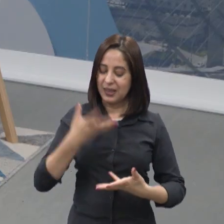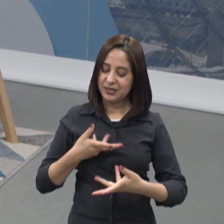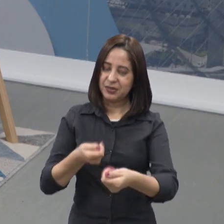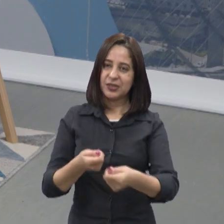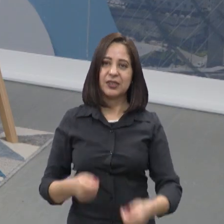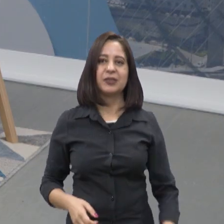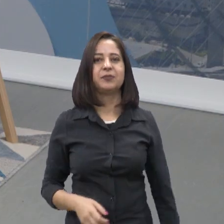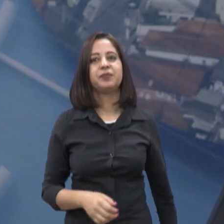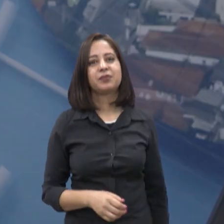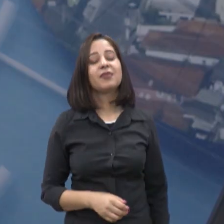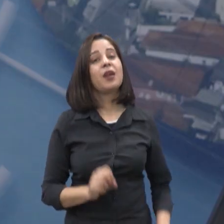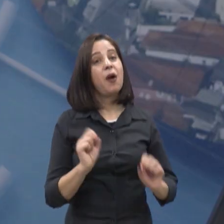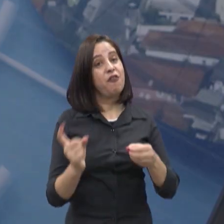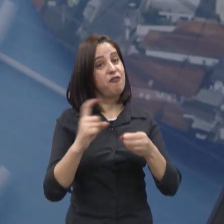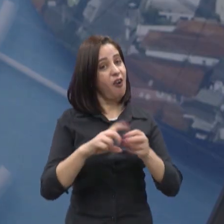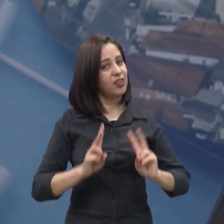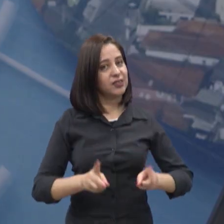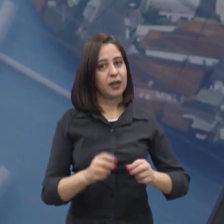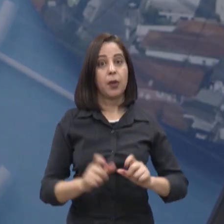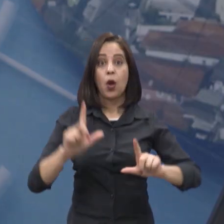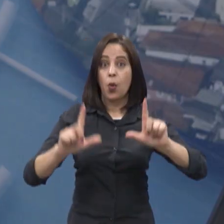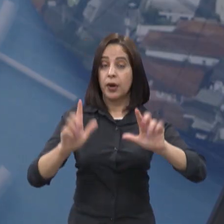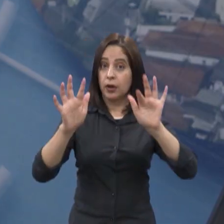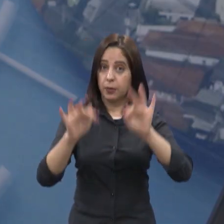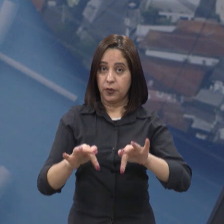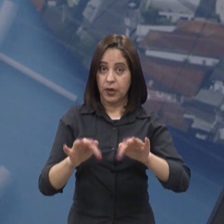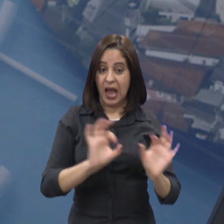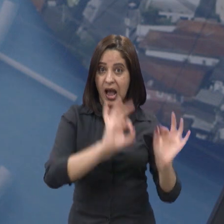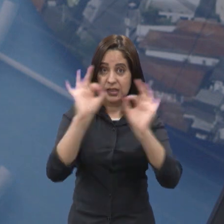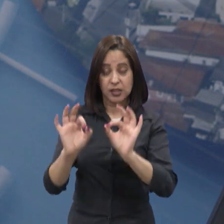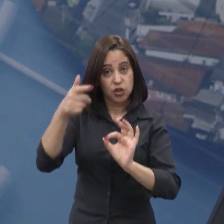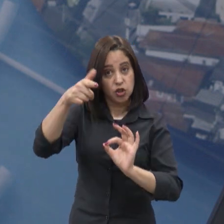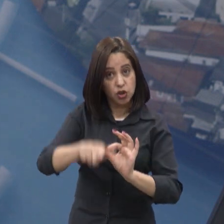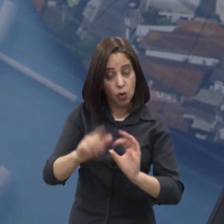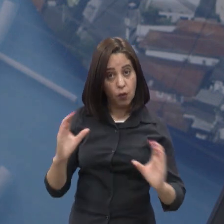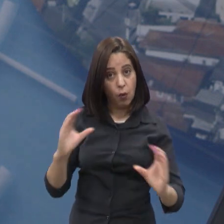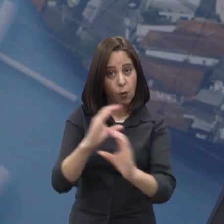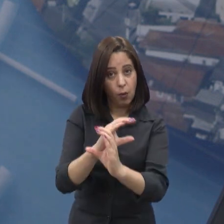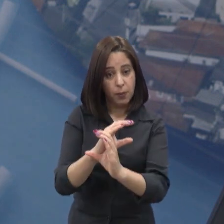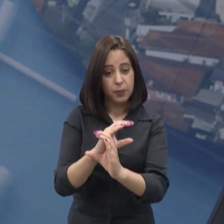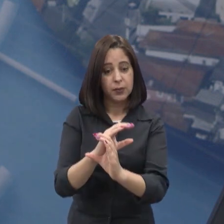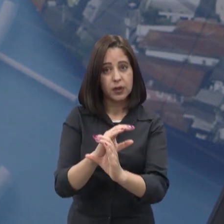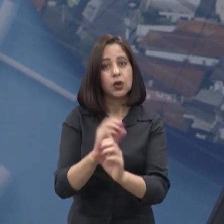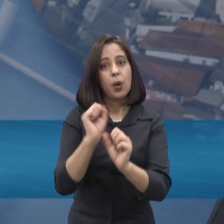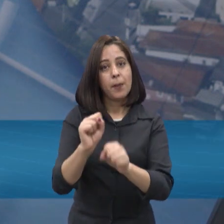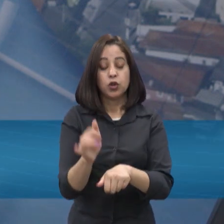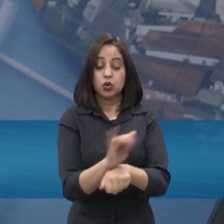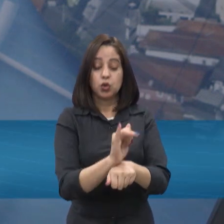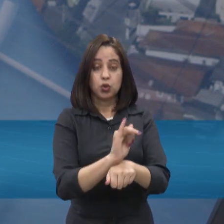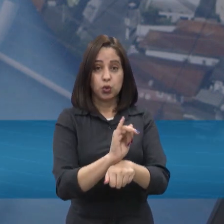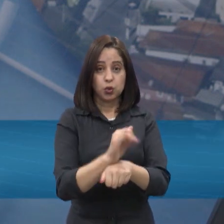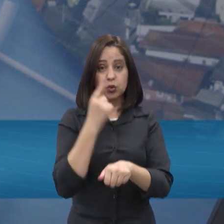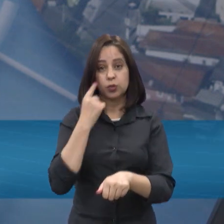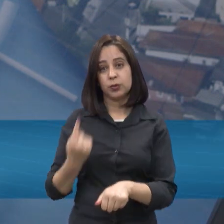É isso, volte sempre. O Diálogos fica por aqui para você rever este programa na íntegra, você pode acessar o nosso canal no